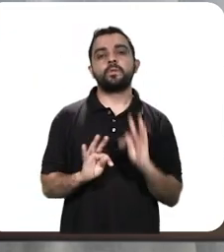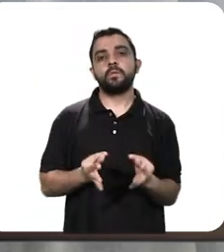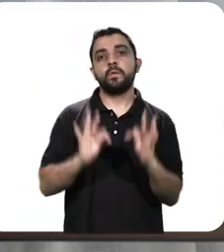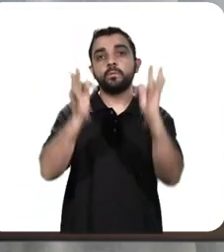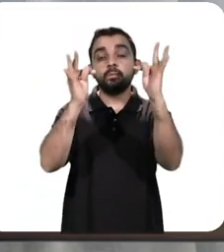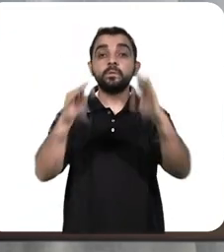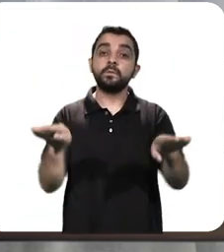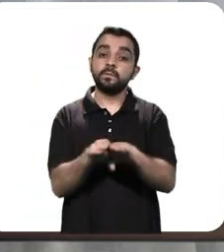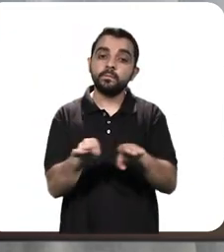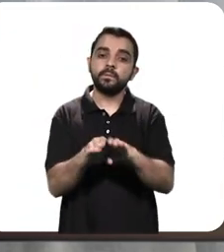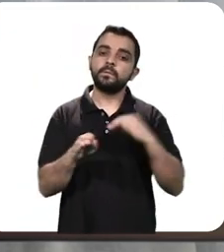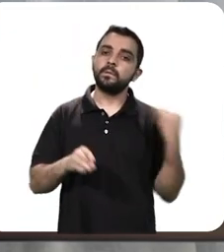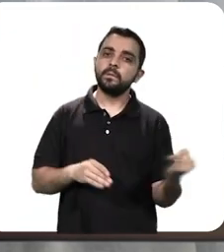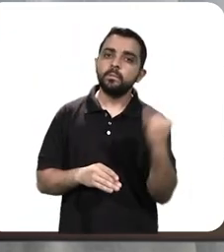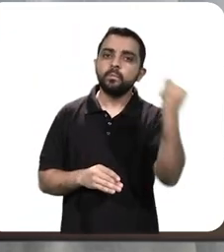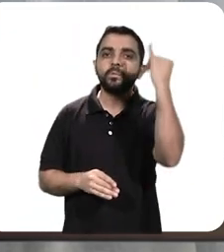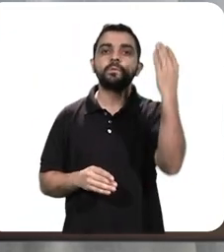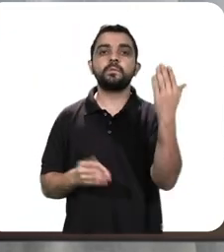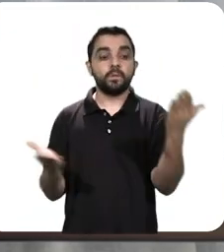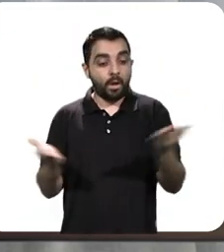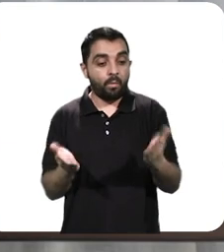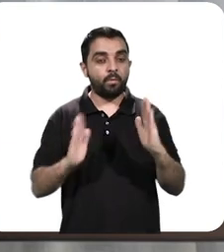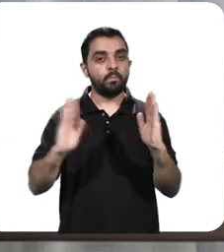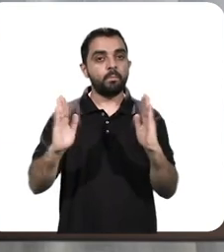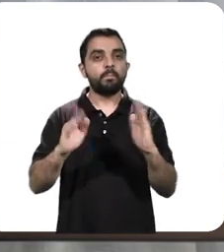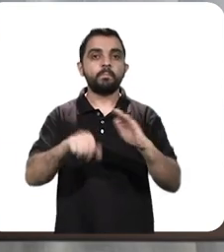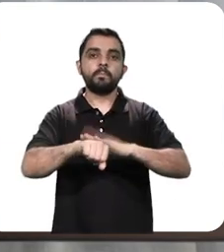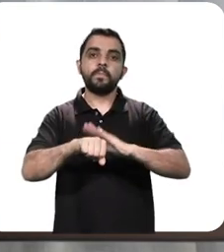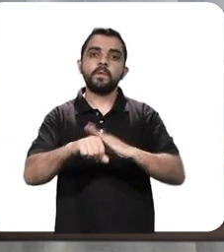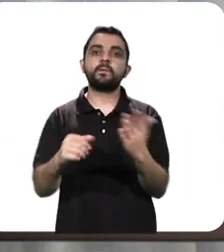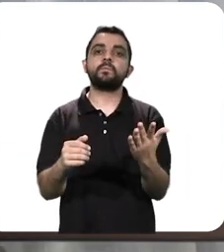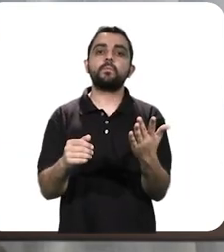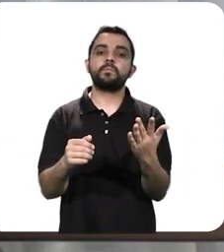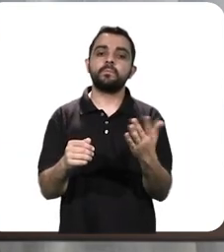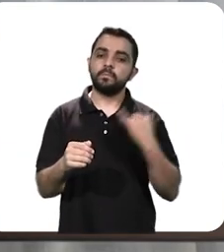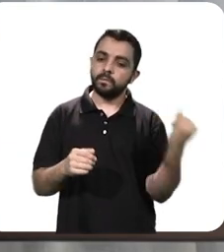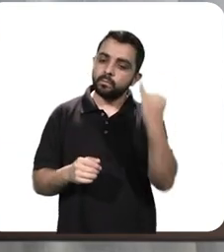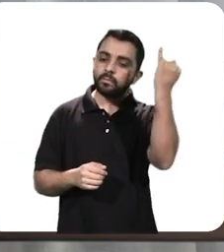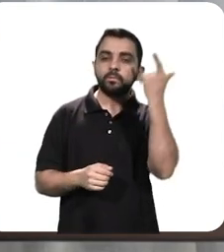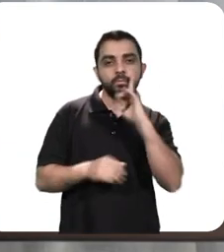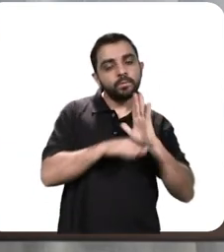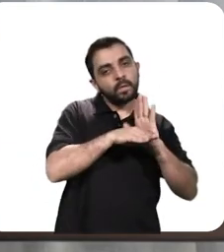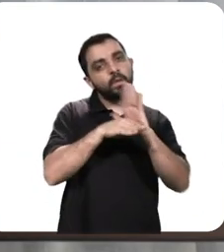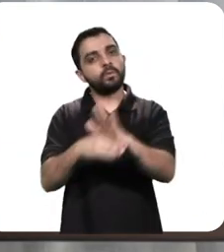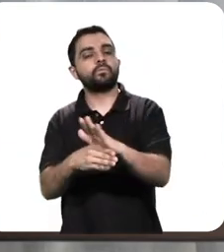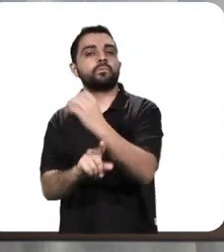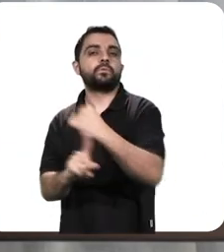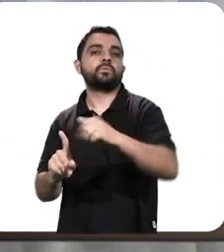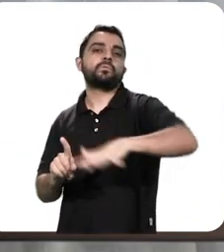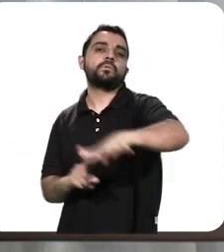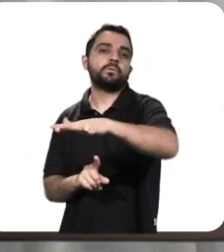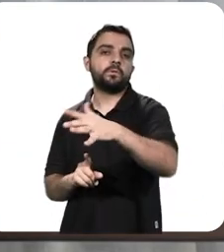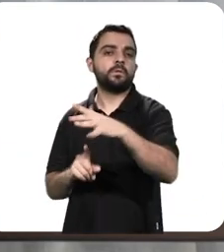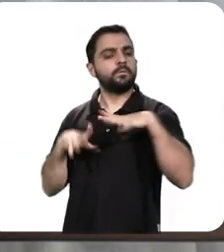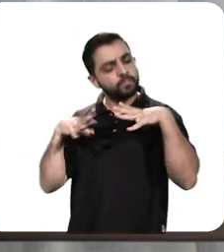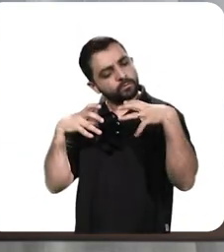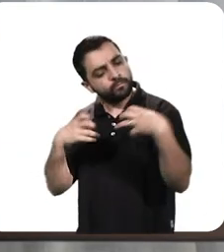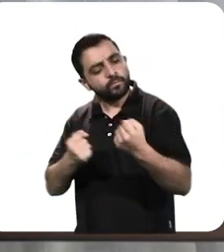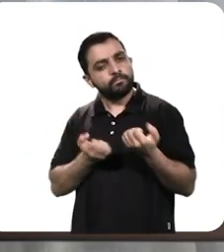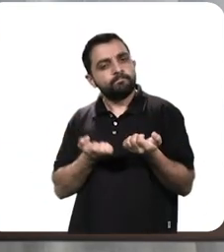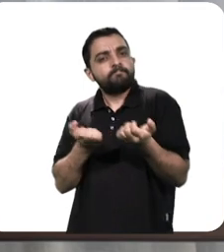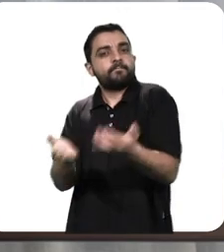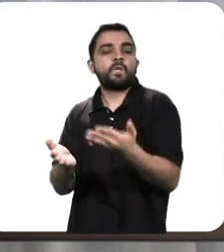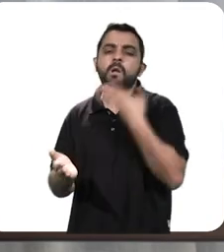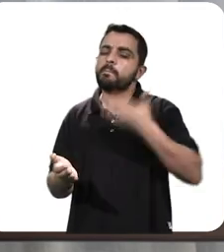essas tecnologias, e é importante num momento desse a gente contribuir com a sociedade, e